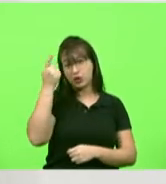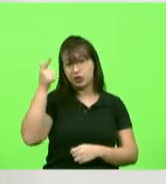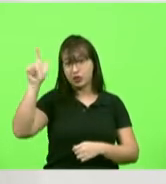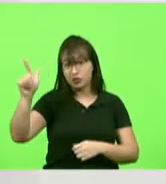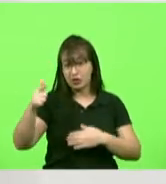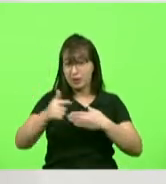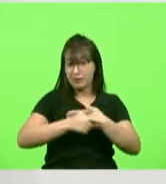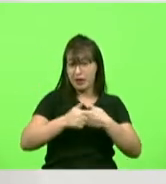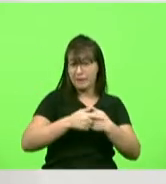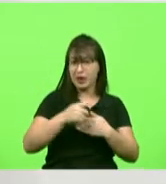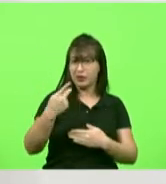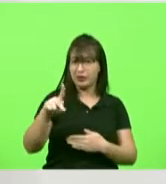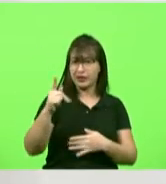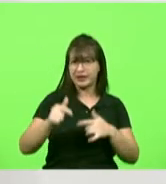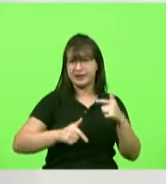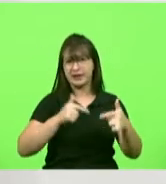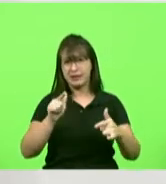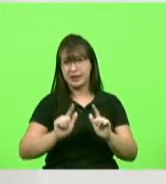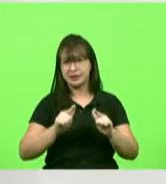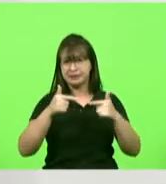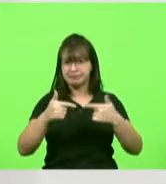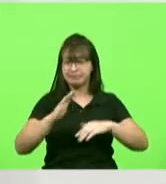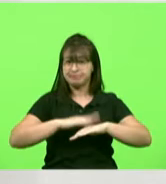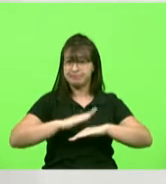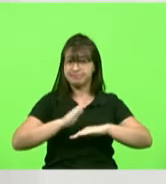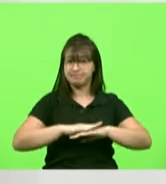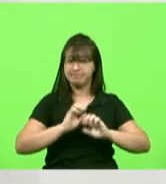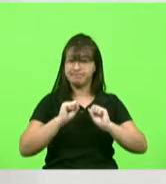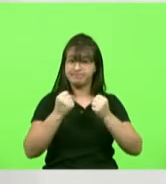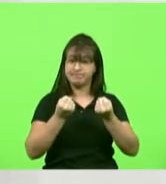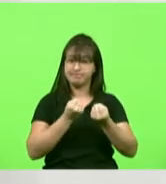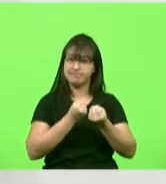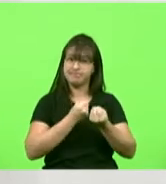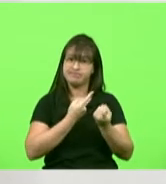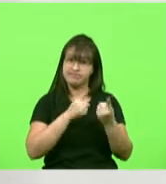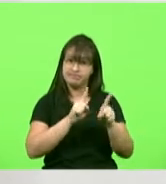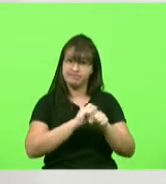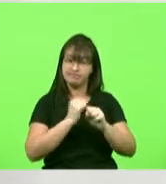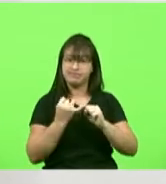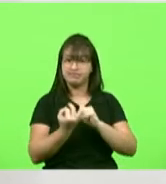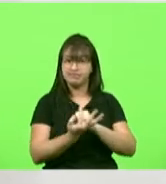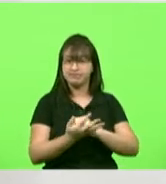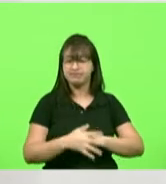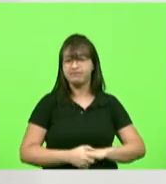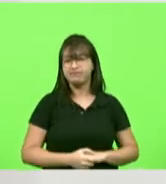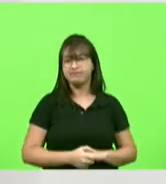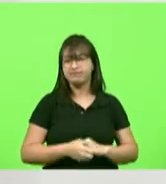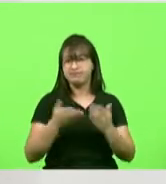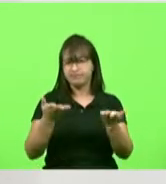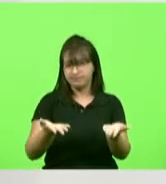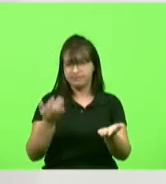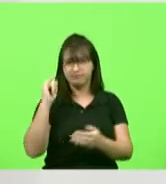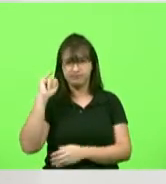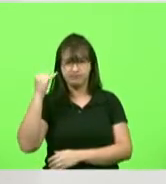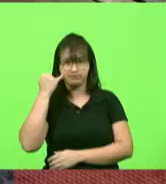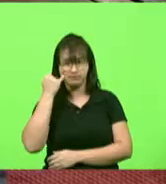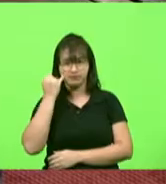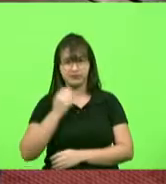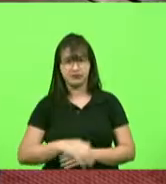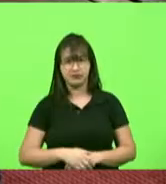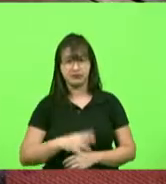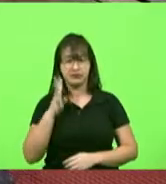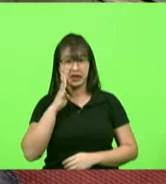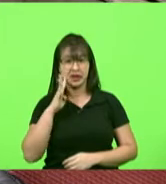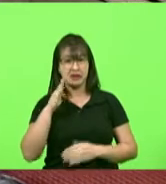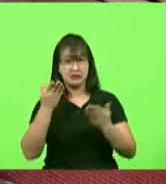nessa luta contra o Covid-19 deputado Jessel Lopes é muito bem lembrado deputado Lima mencionar o prefeito de